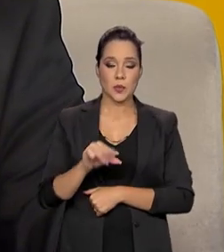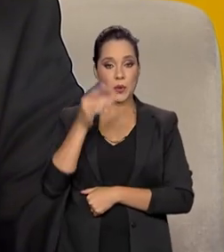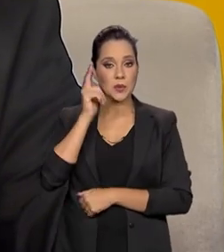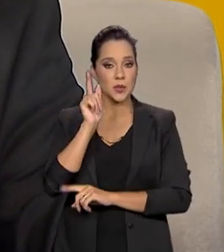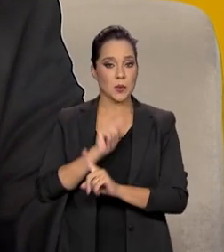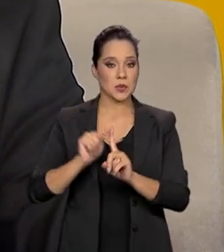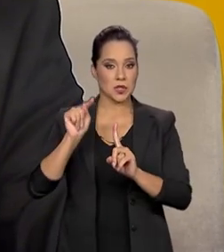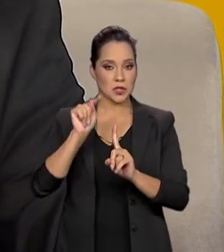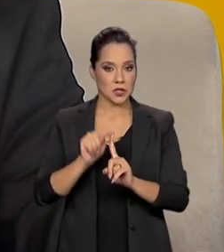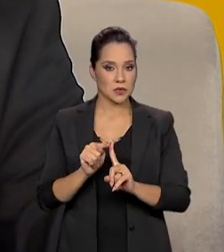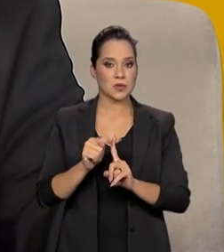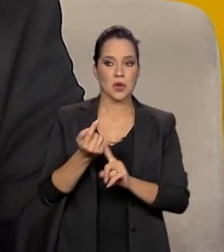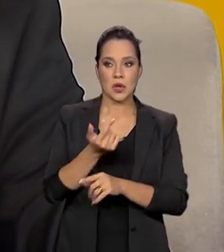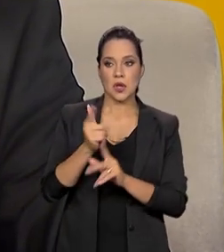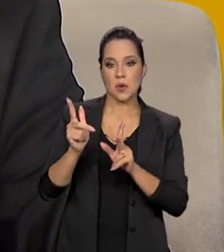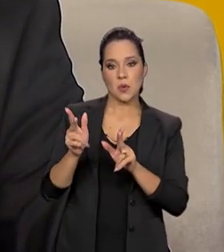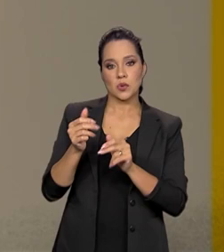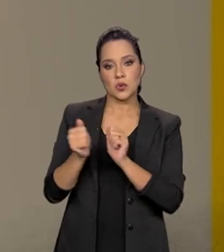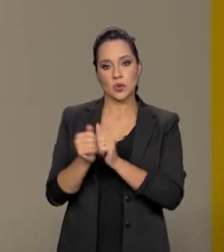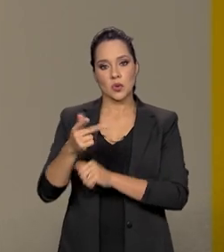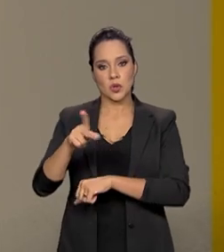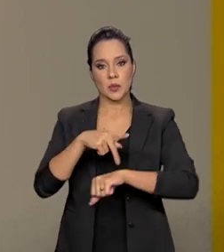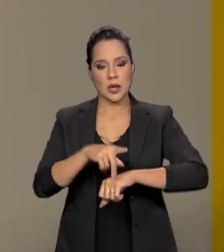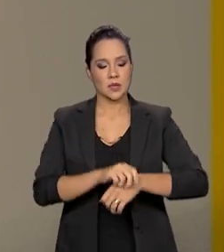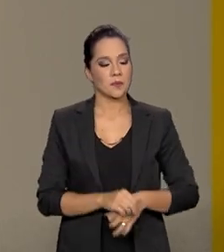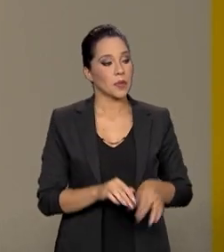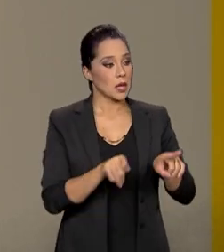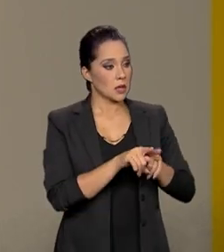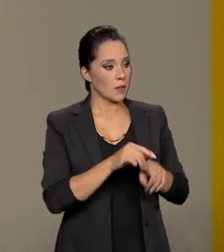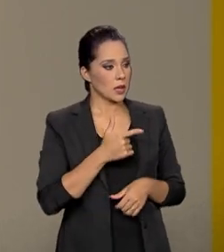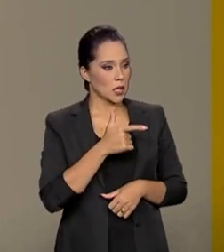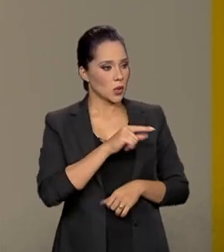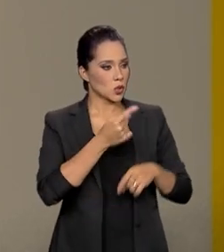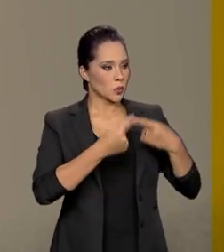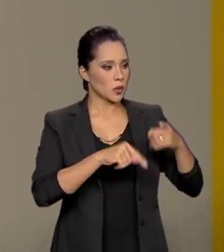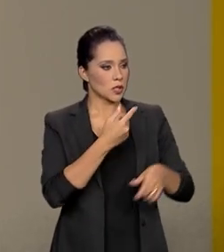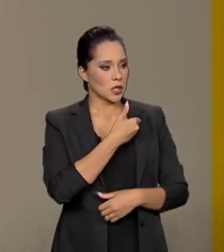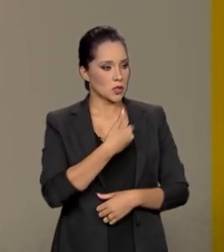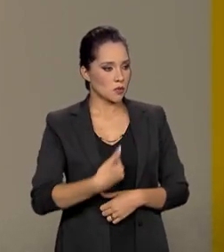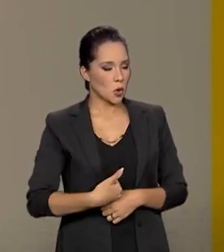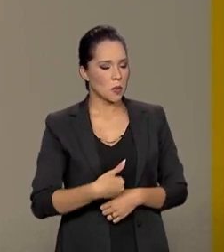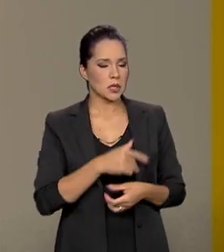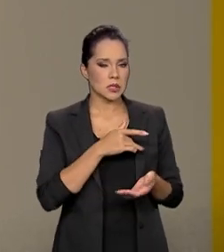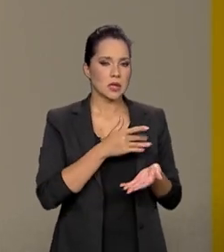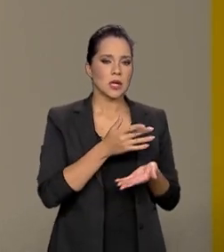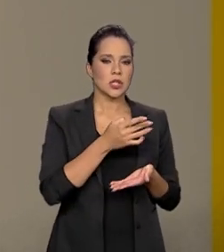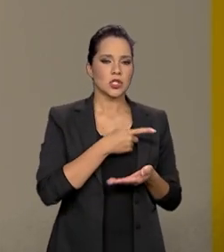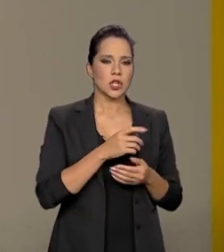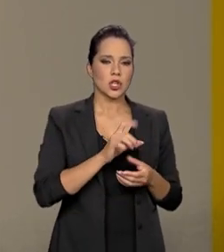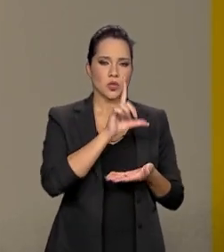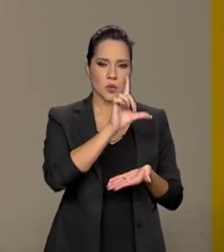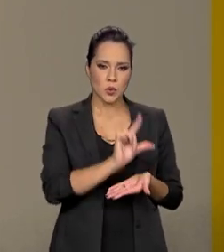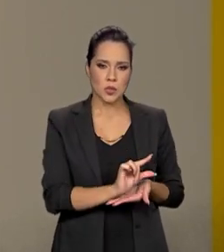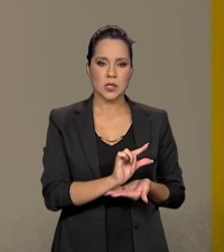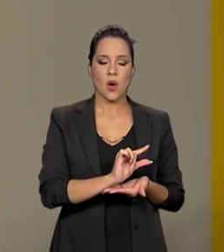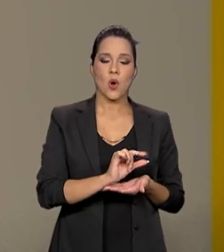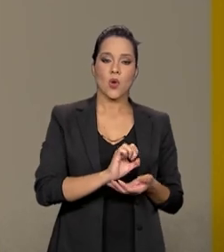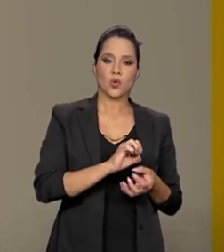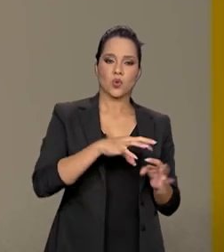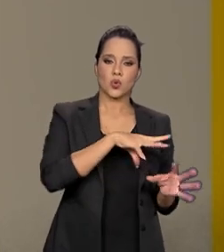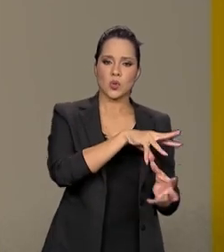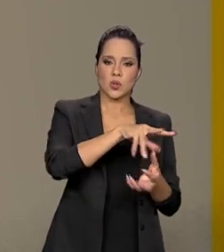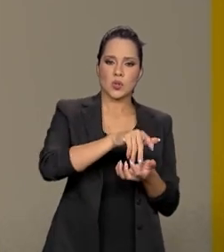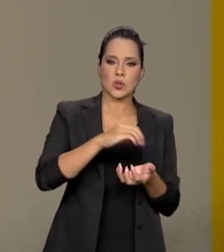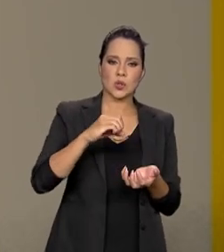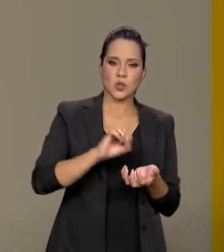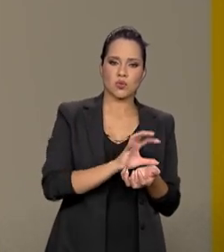atinja as metas com os outros países. E existe também um simulador de políticas públicas de mitigação dos gases de efeito